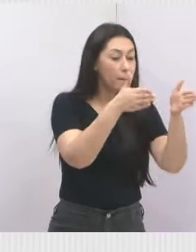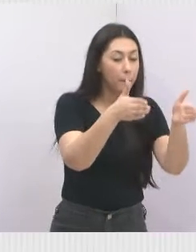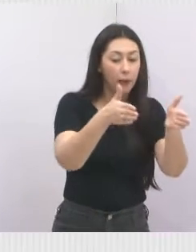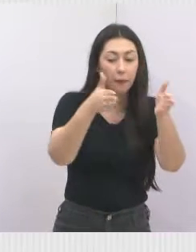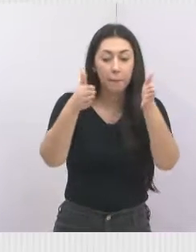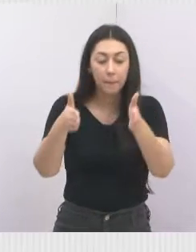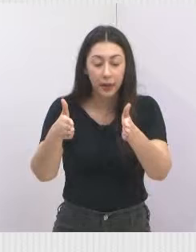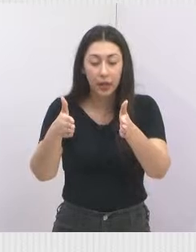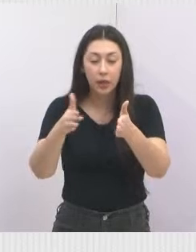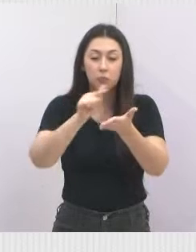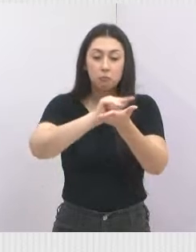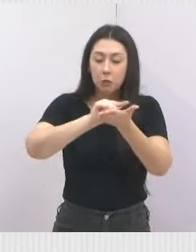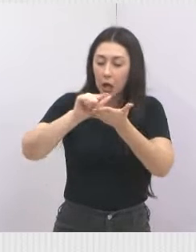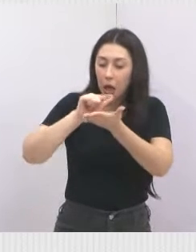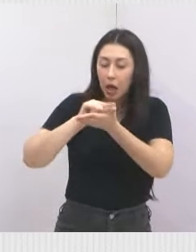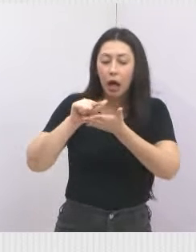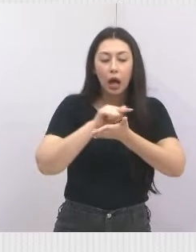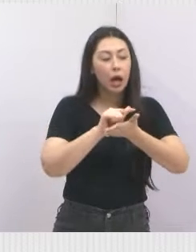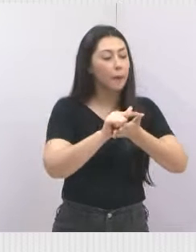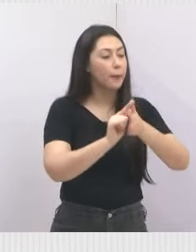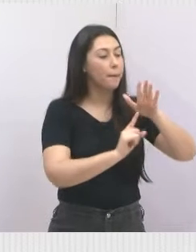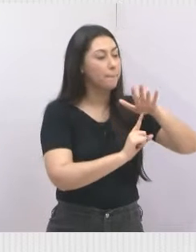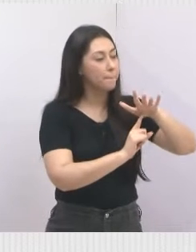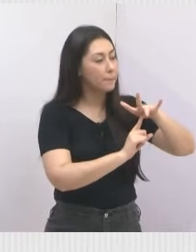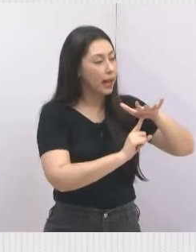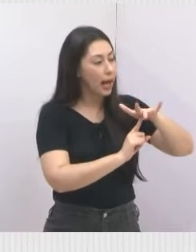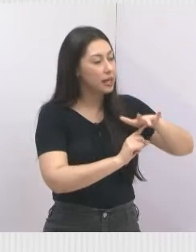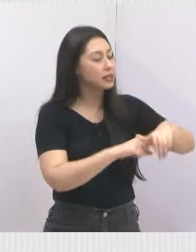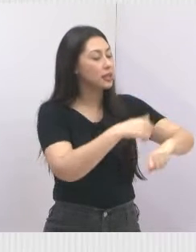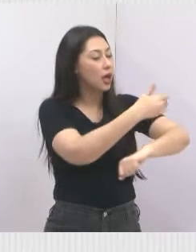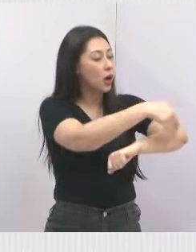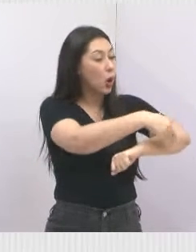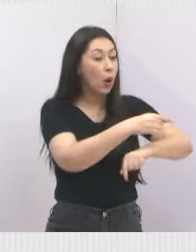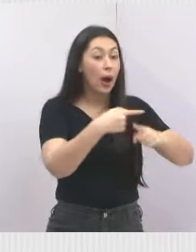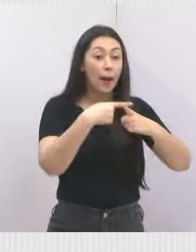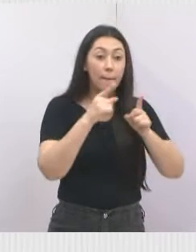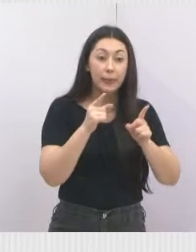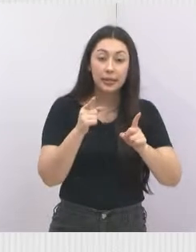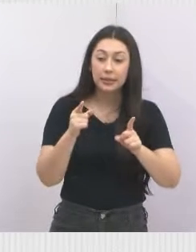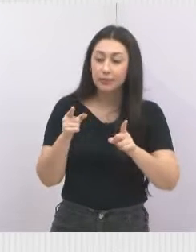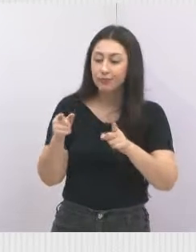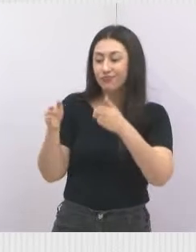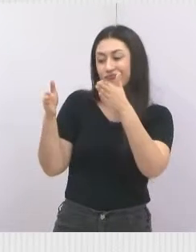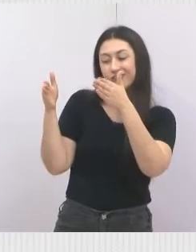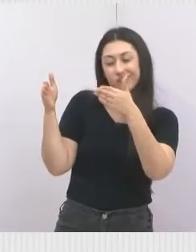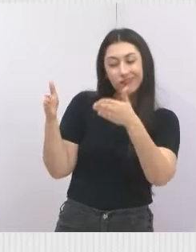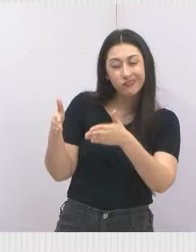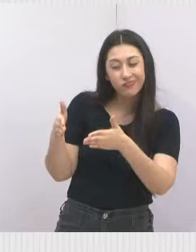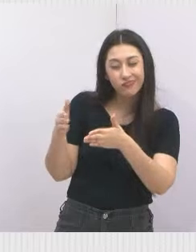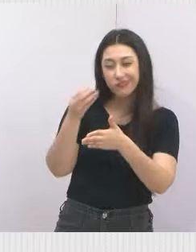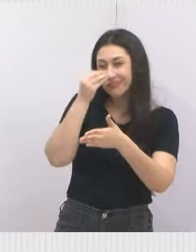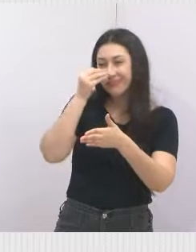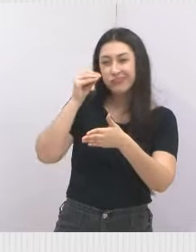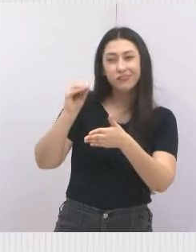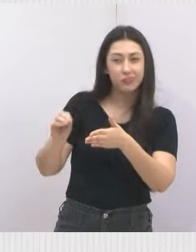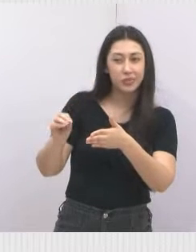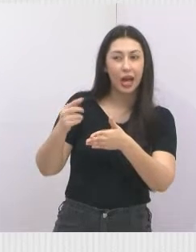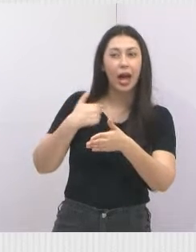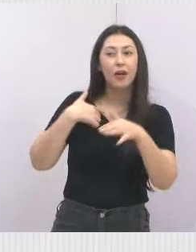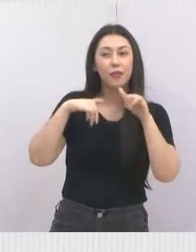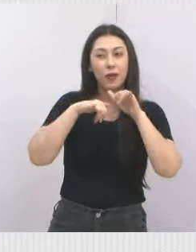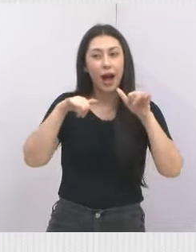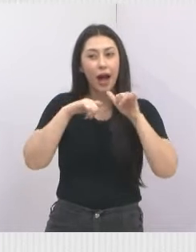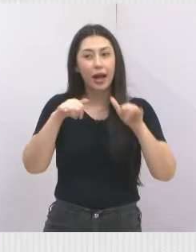a rua, né, de Paralepípeto, mas não roça a calçada. Aí eu volto a repetir.